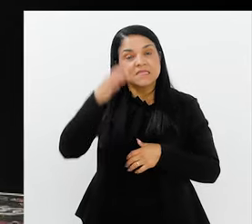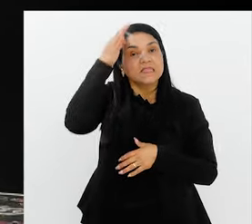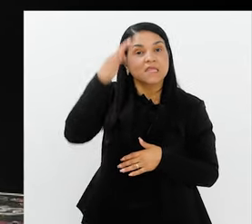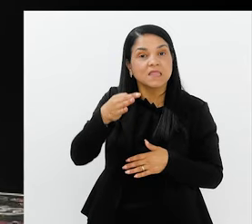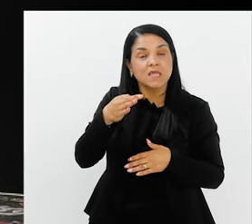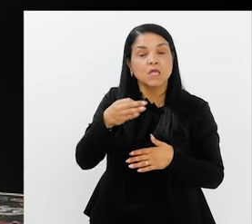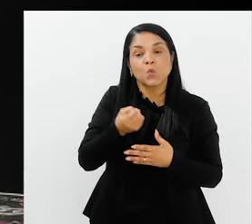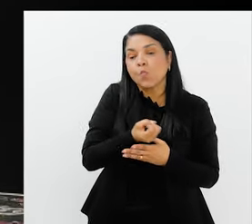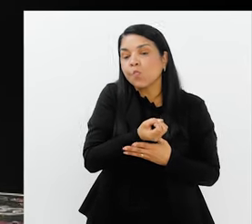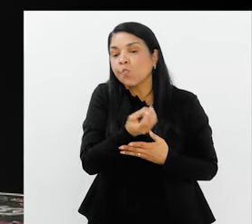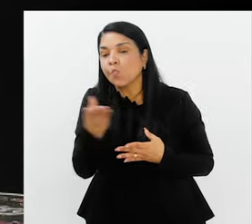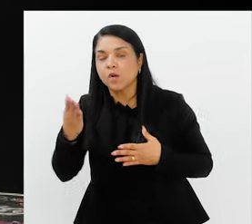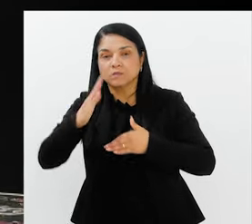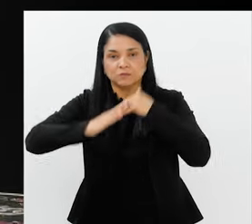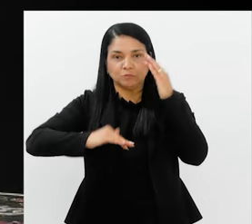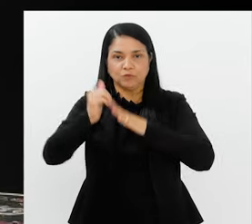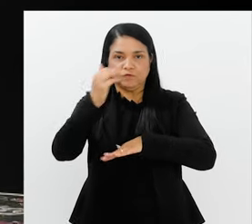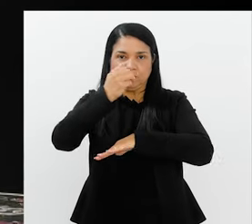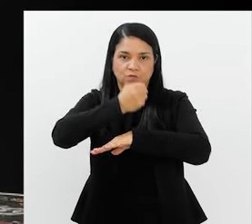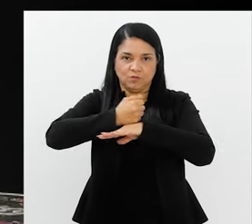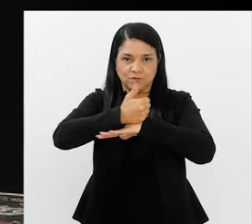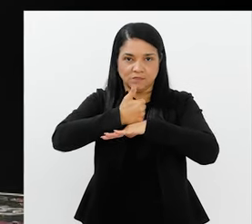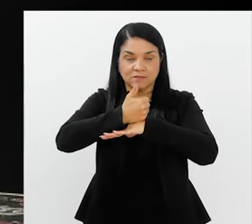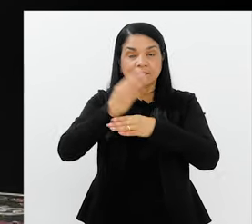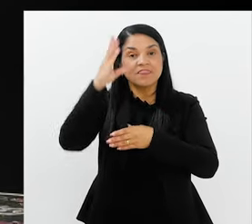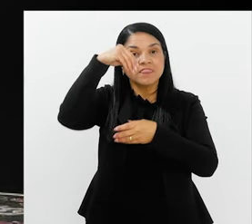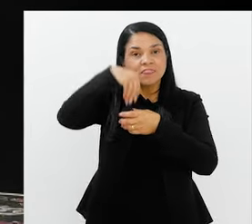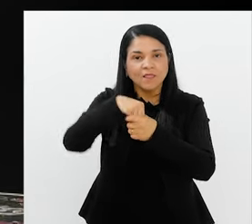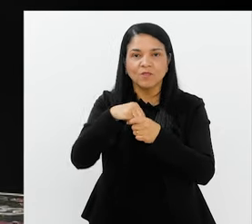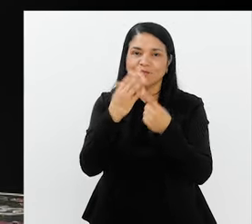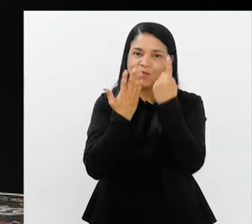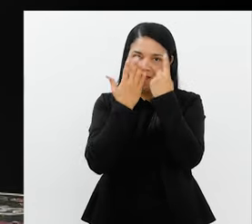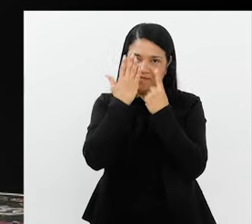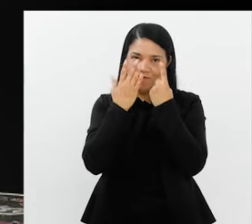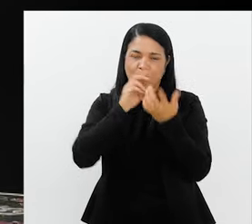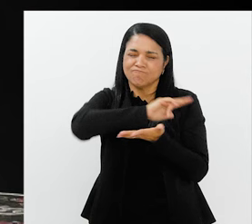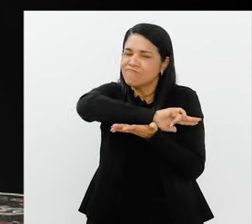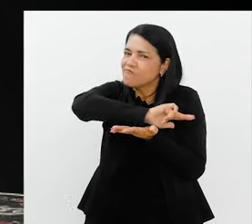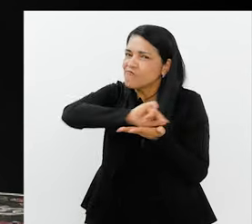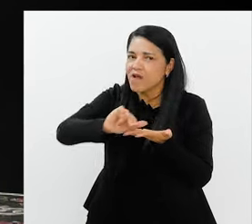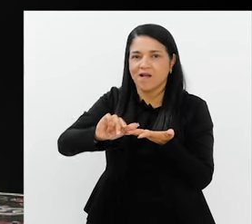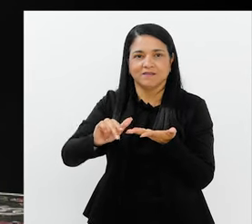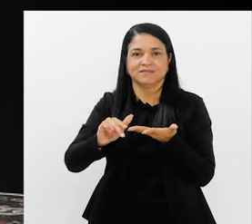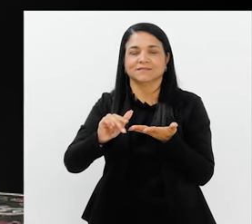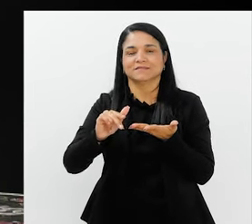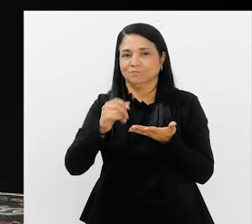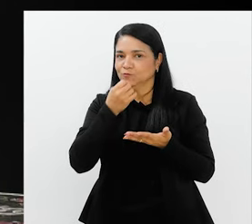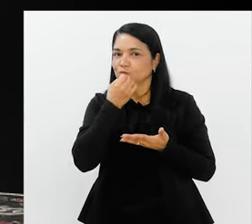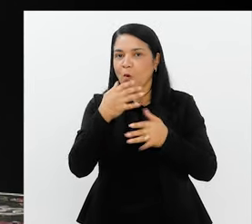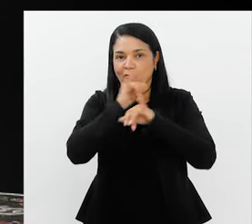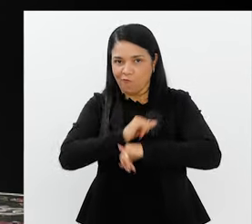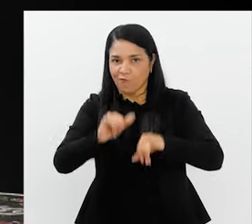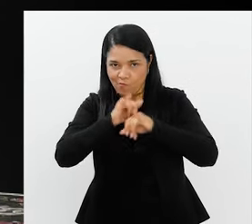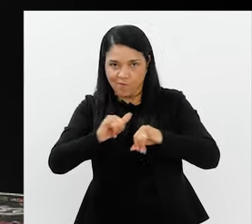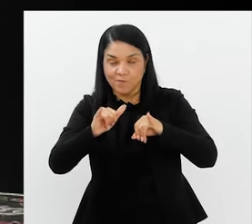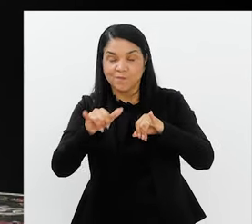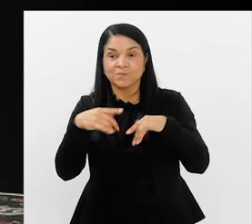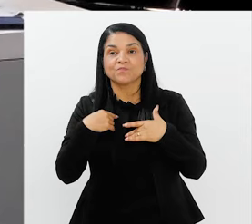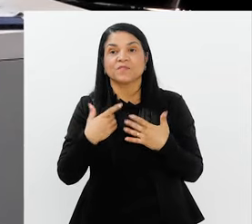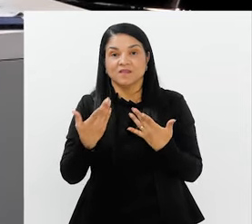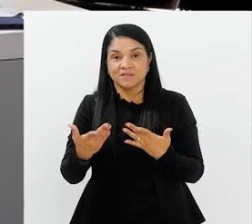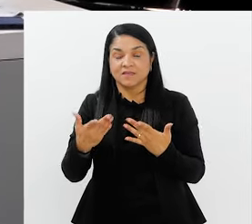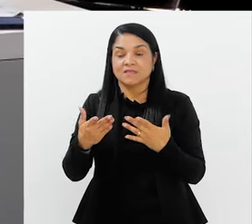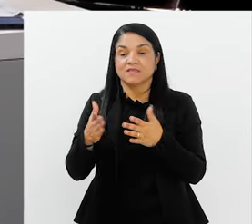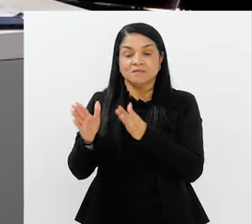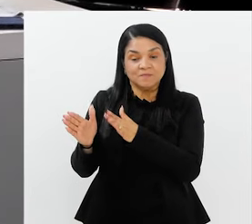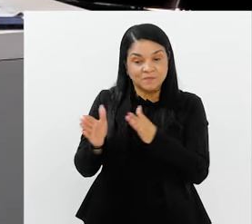Entender quantas profissões. Sim. Aquilo é que tão vasto existe dentro do carnaval, né. Eu acho muito bacana isso. E fugindo